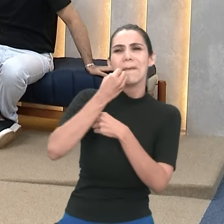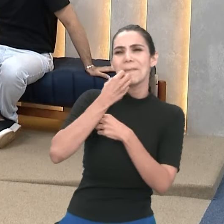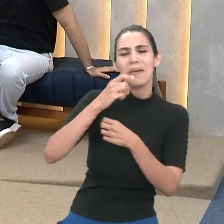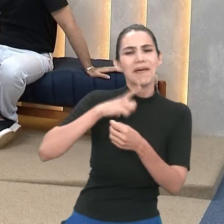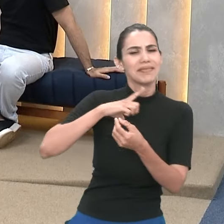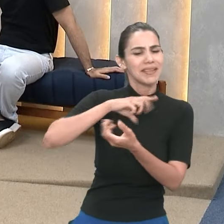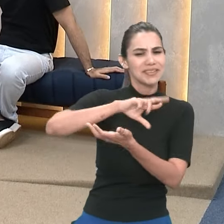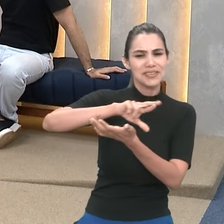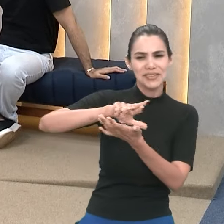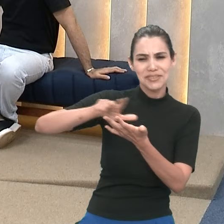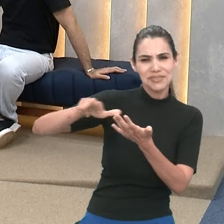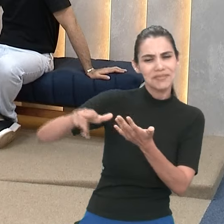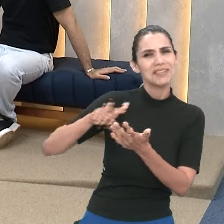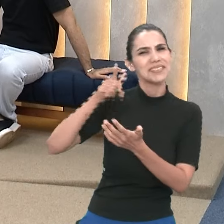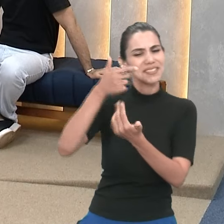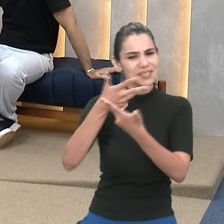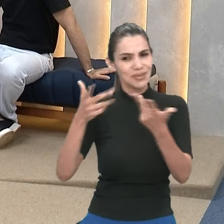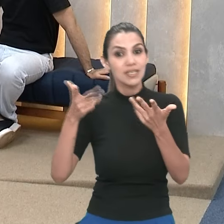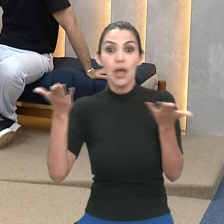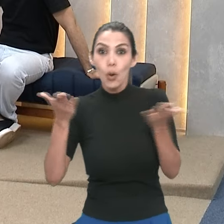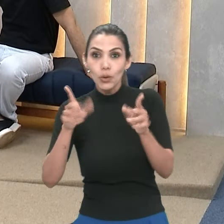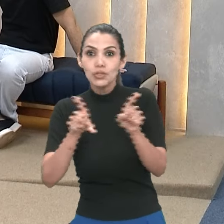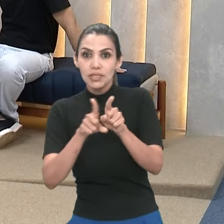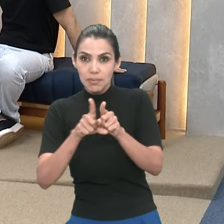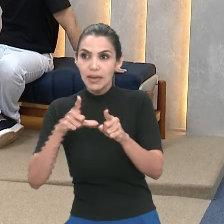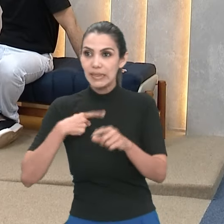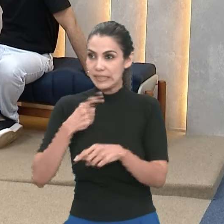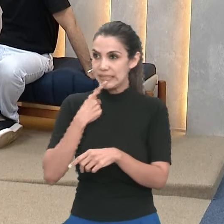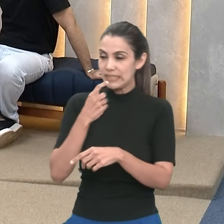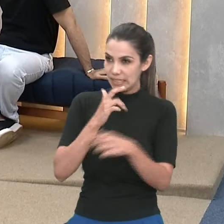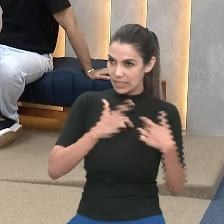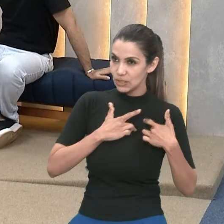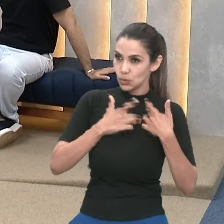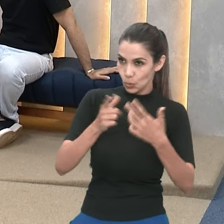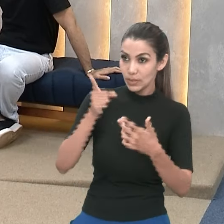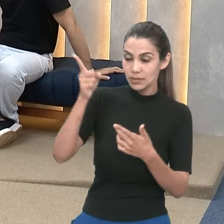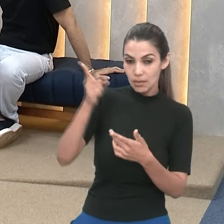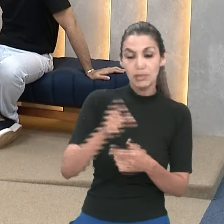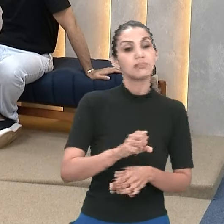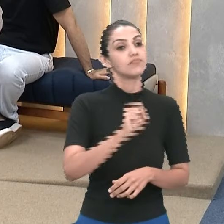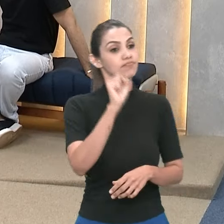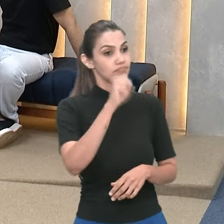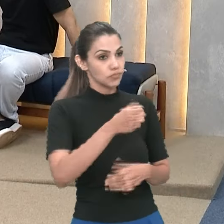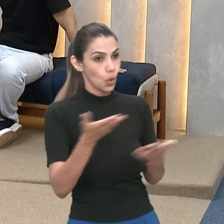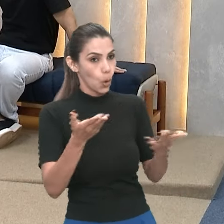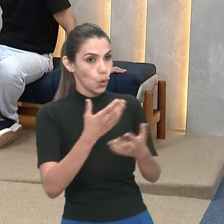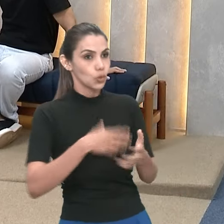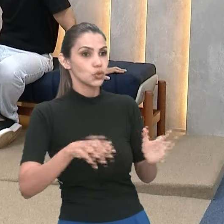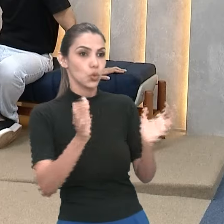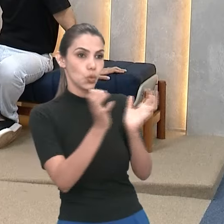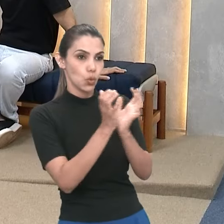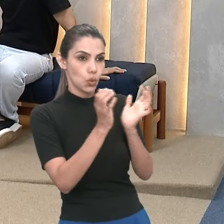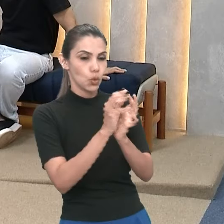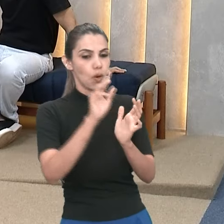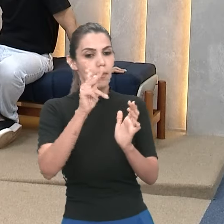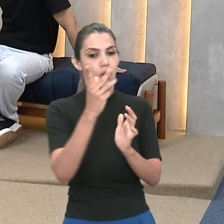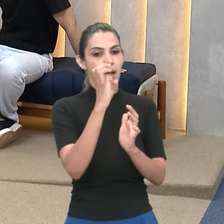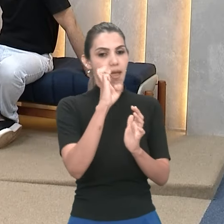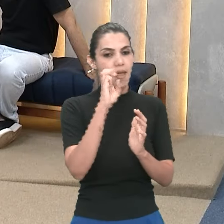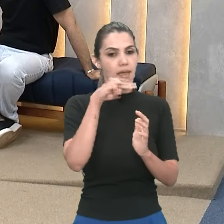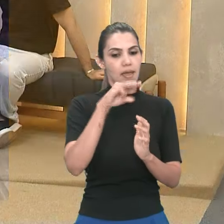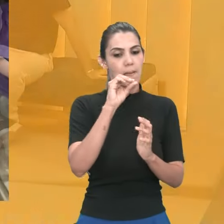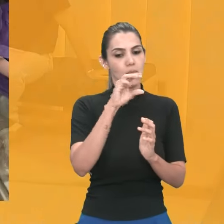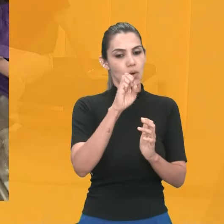coisas. Hoje vai ter doação de sangue também, né? Isso, hoje o Hemocentro está conosco, ele fica somente hoje, né? Então, nós já temos